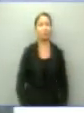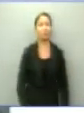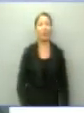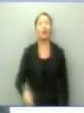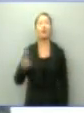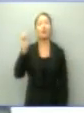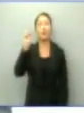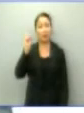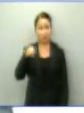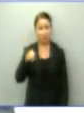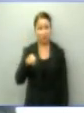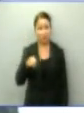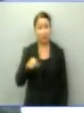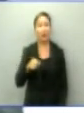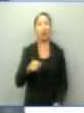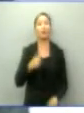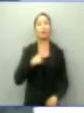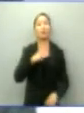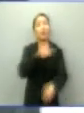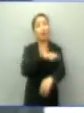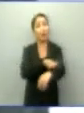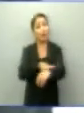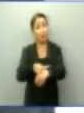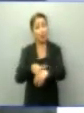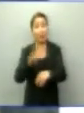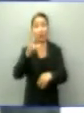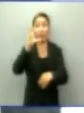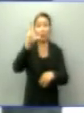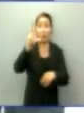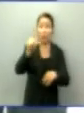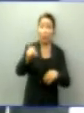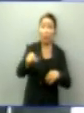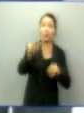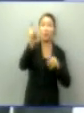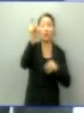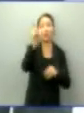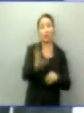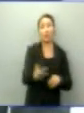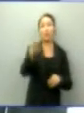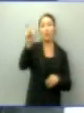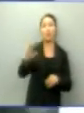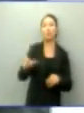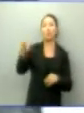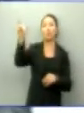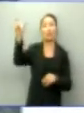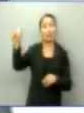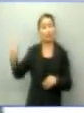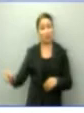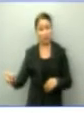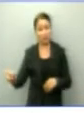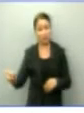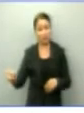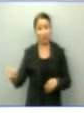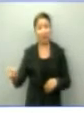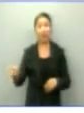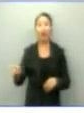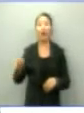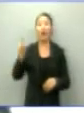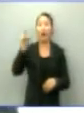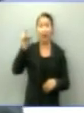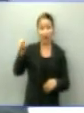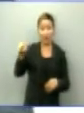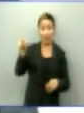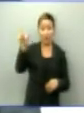nós respeitarmos todos os cidadãos e cidadãs. E a pessoa com dependência